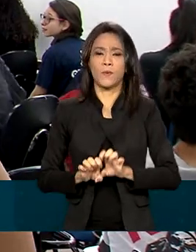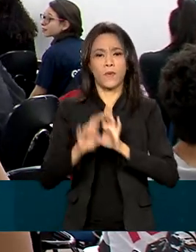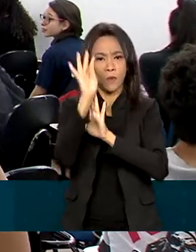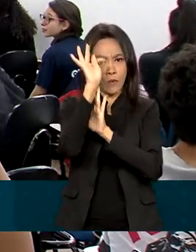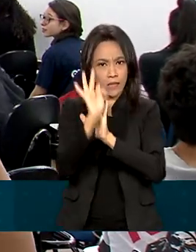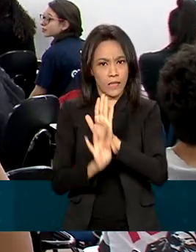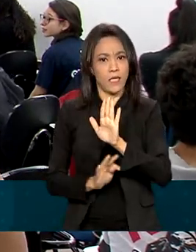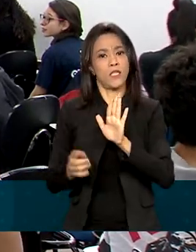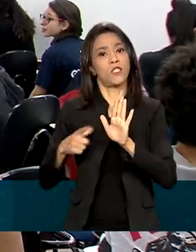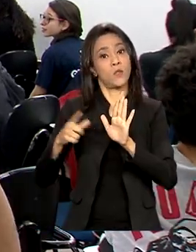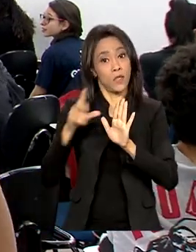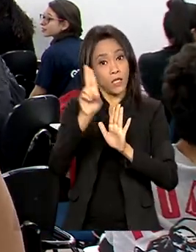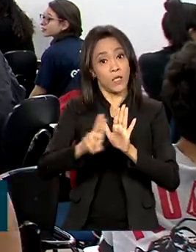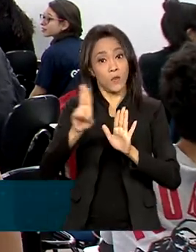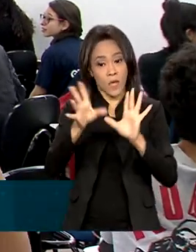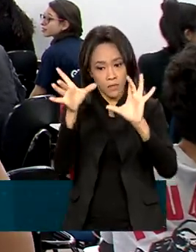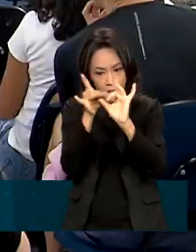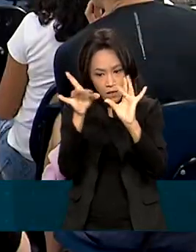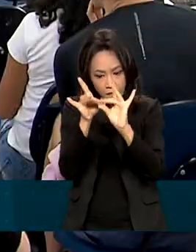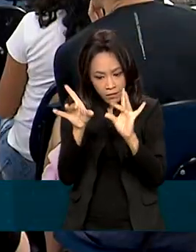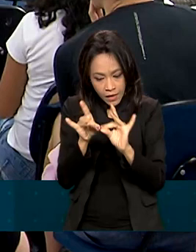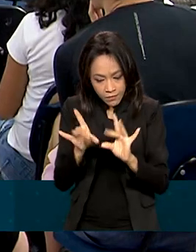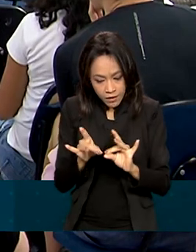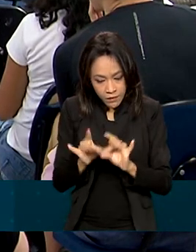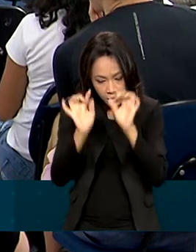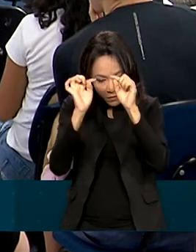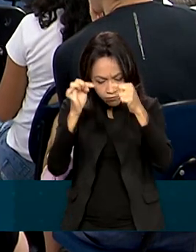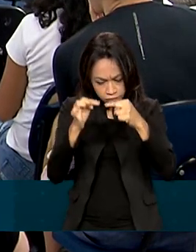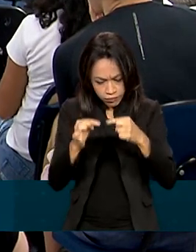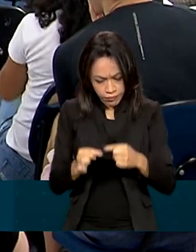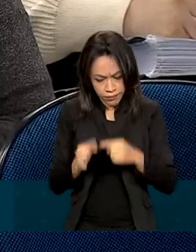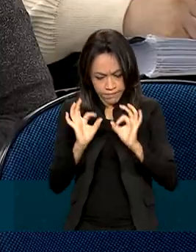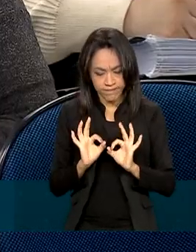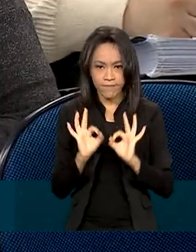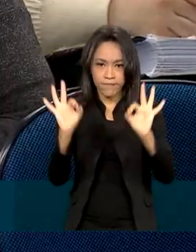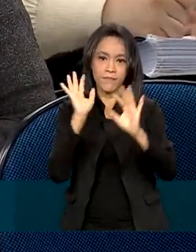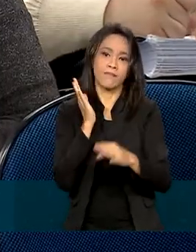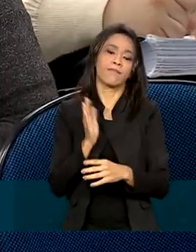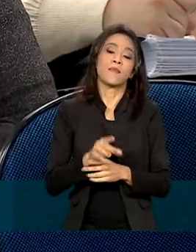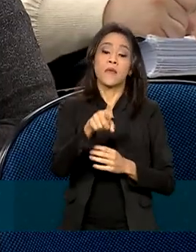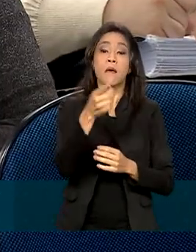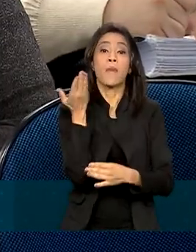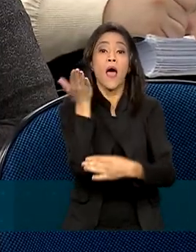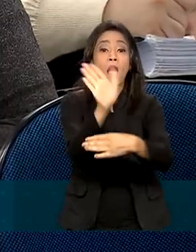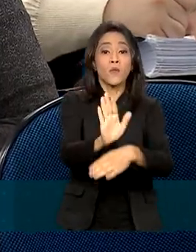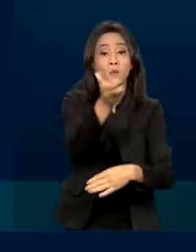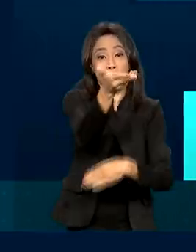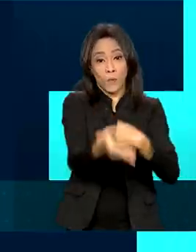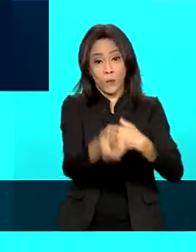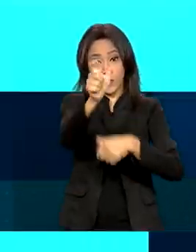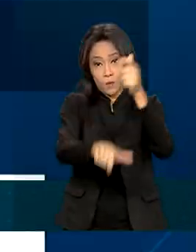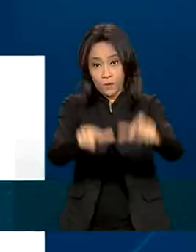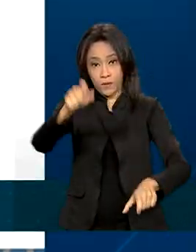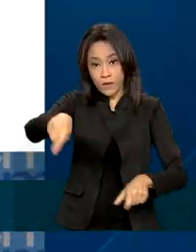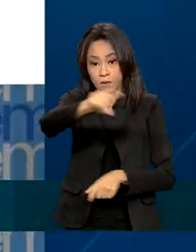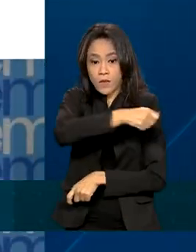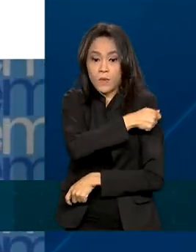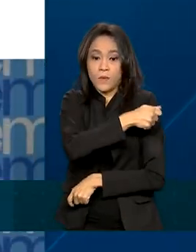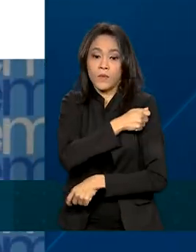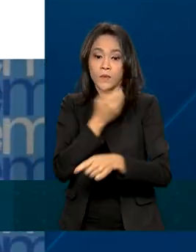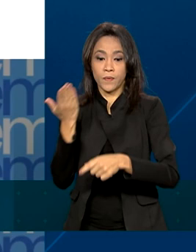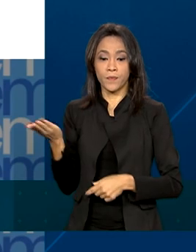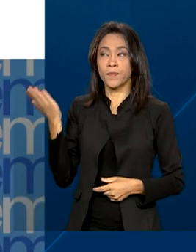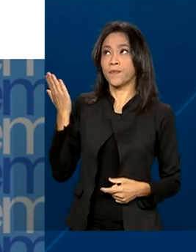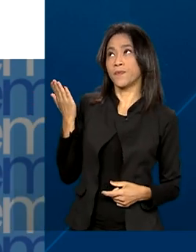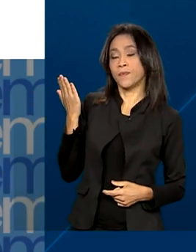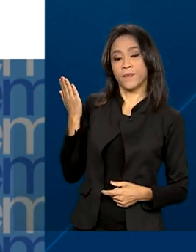conectivos de forma correta e claro, praticar. Para ajudar os estudantes a saírem bem na redação, o Instituto Nacional de